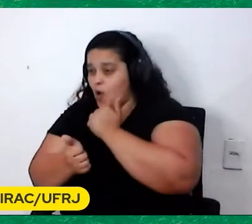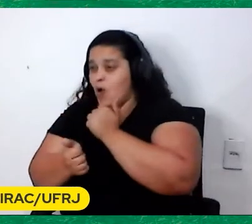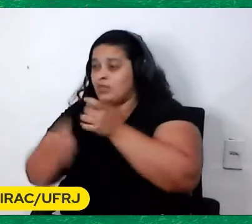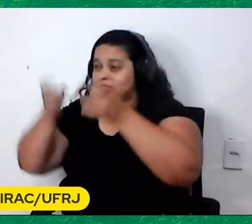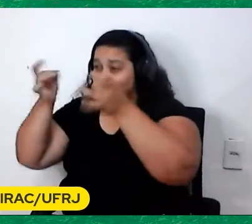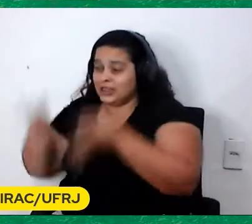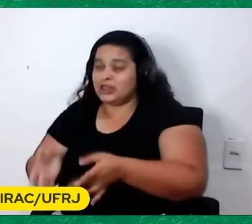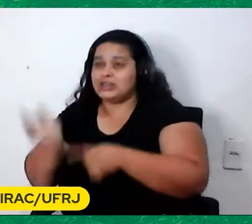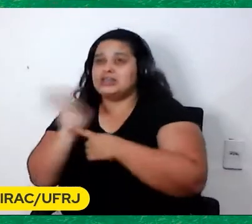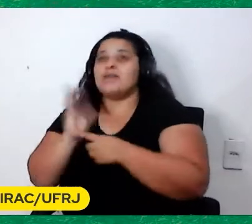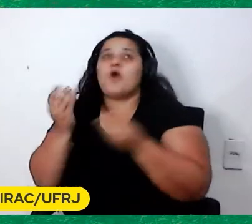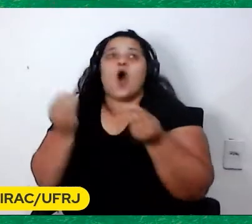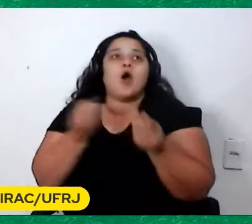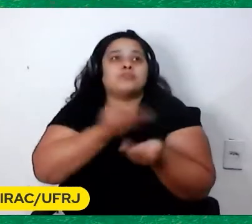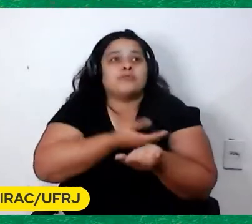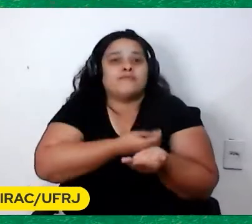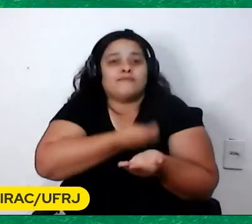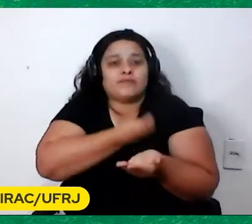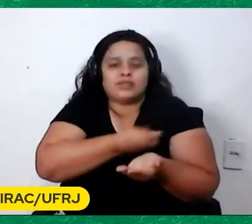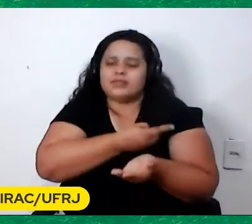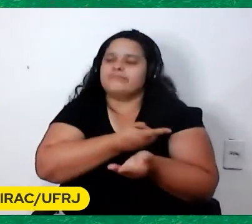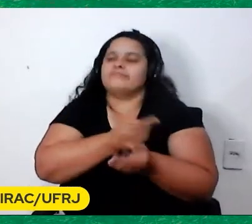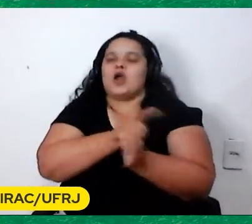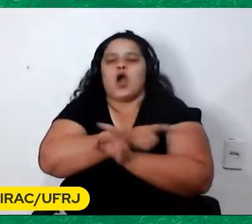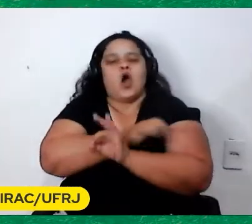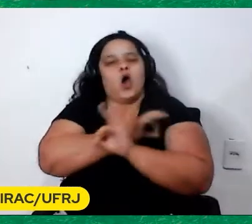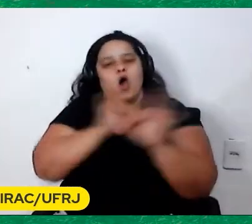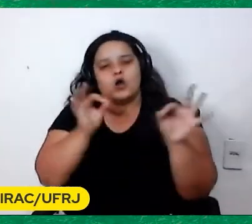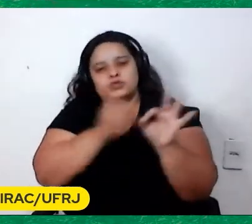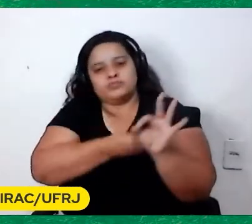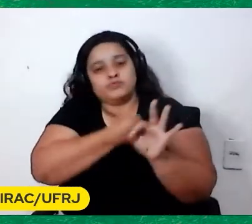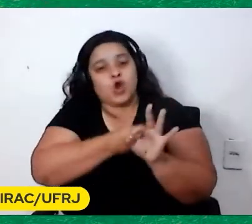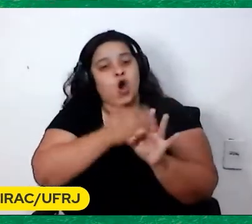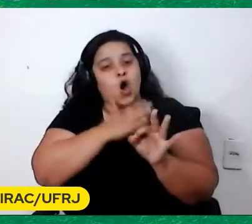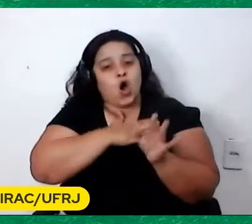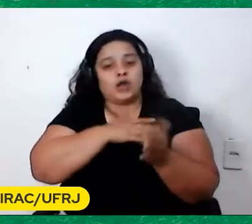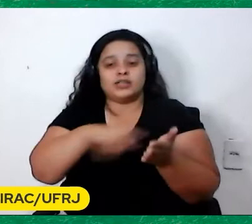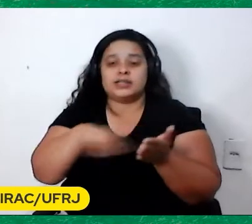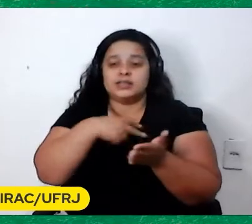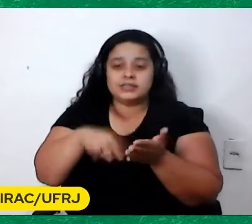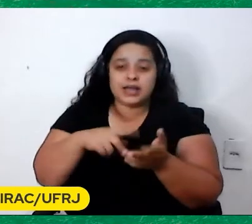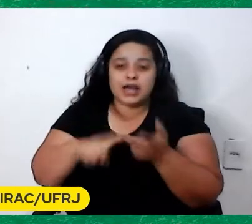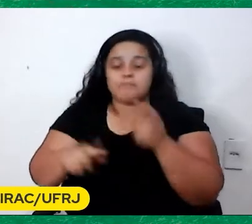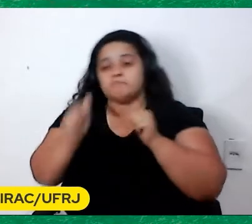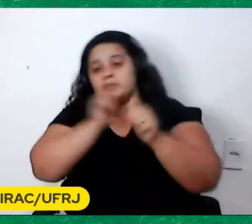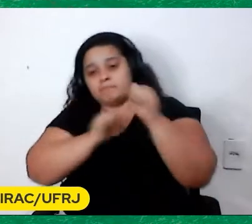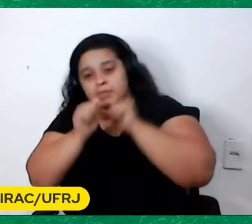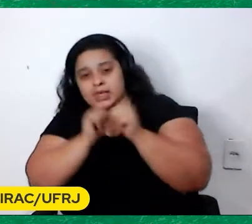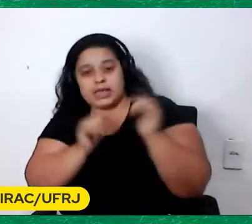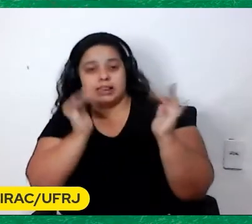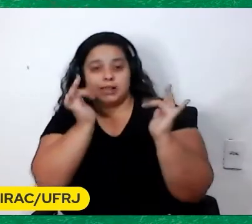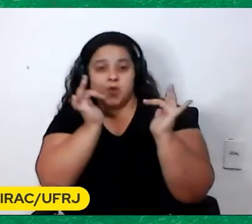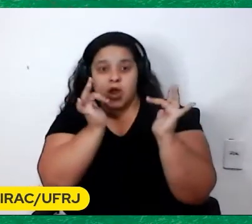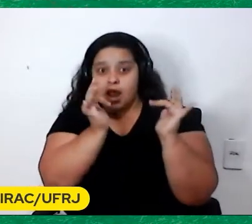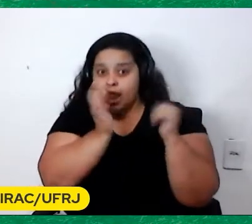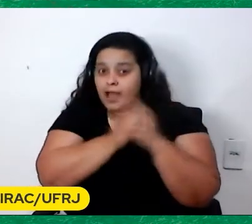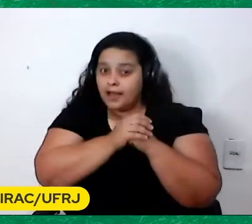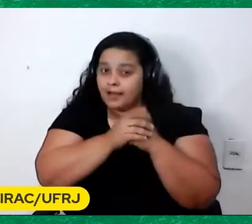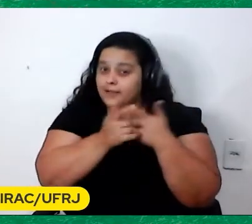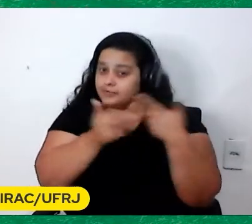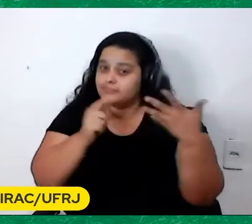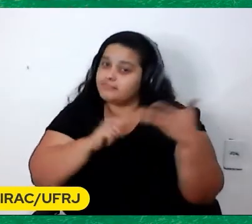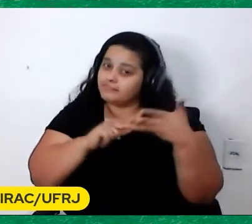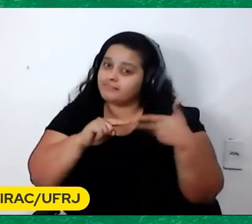Ele era um boêmio Também Gostava muito De dançar E beber E namorar Nessas coisas todas